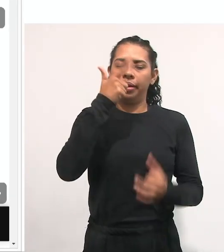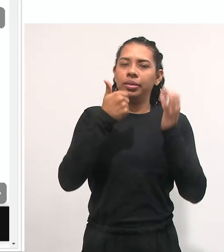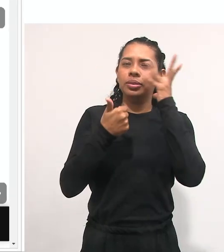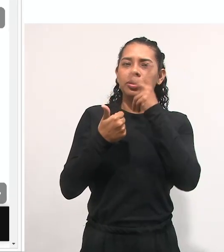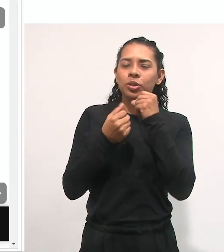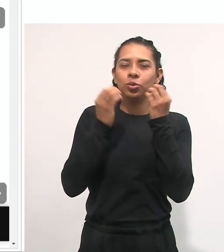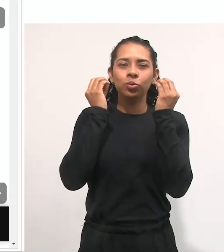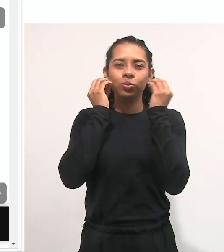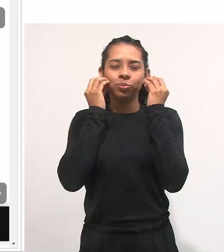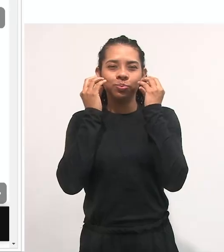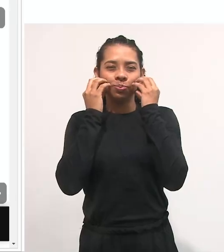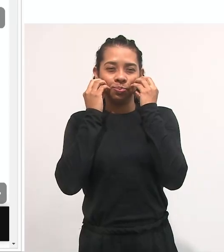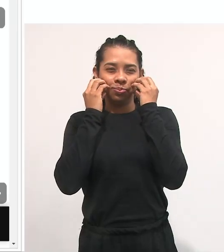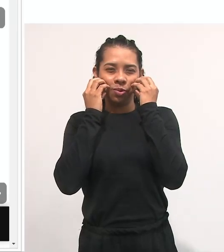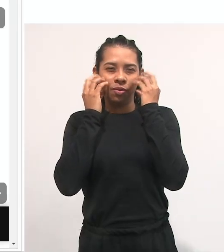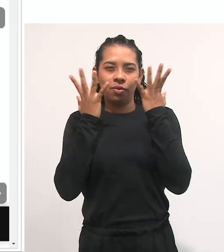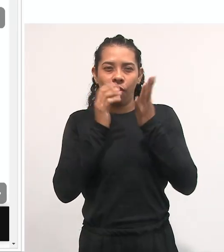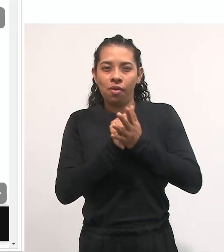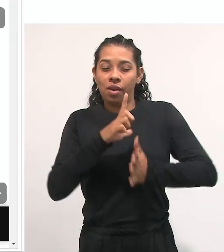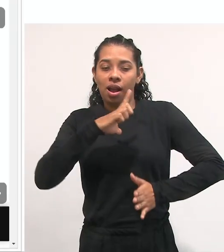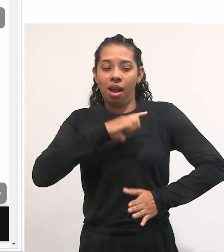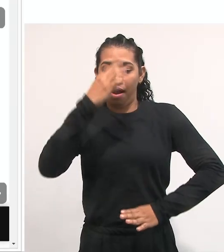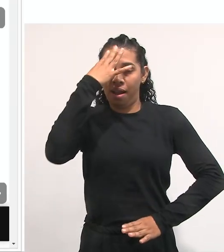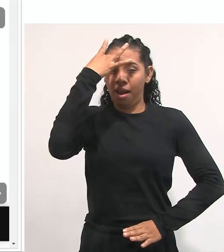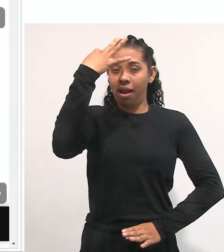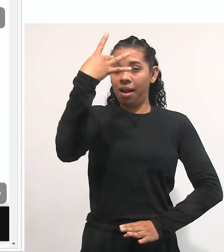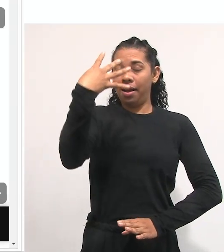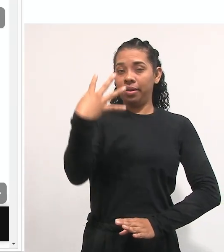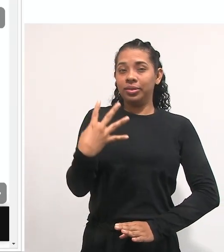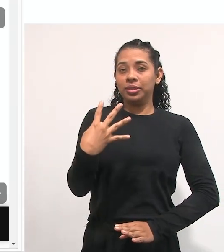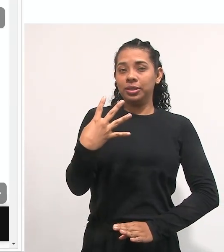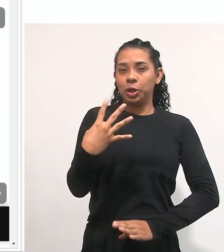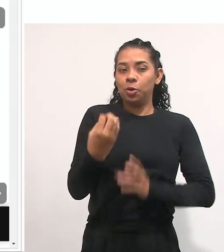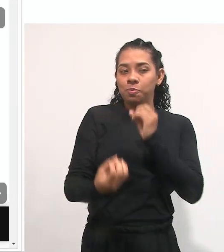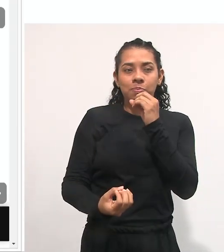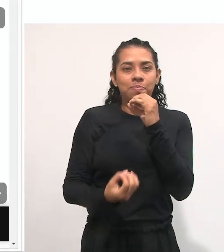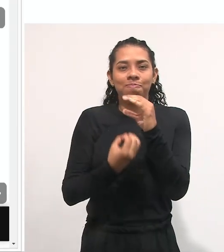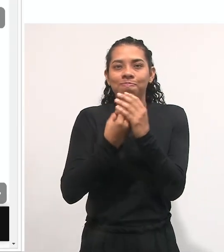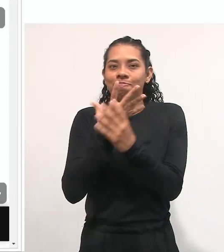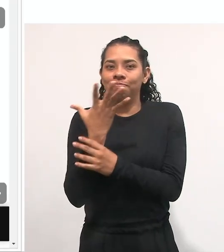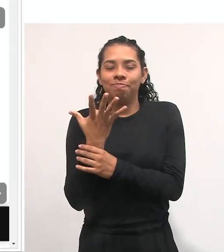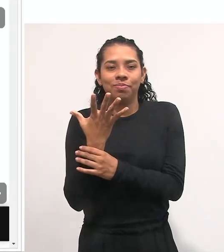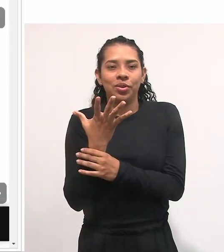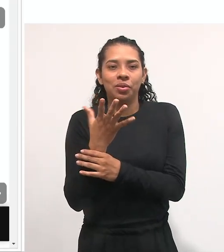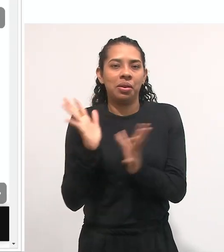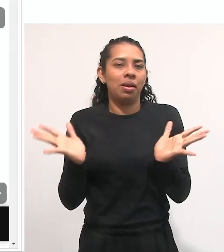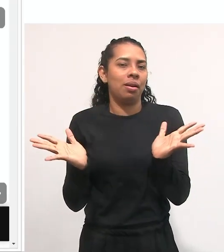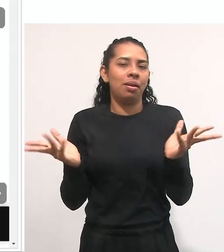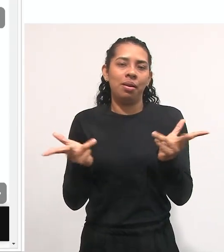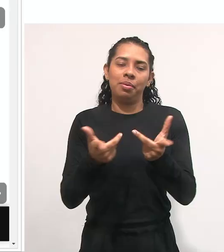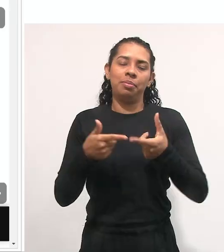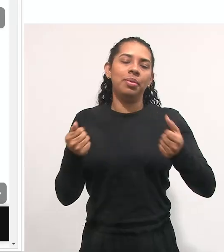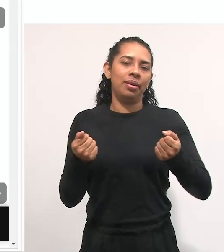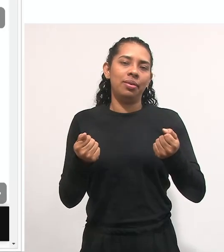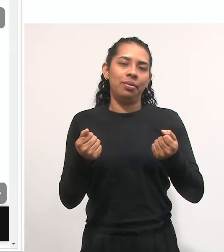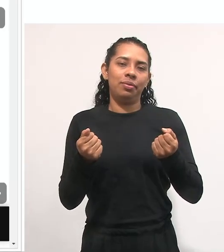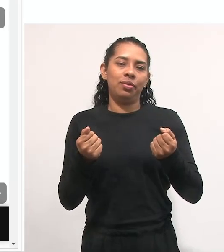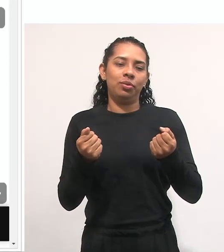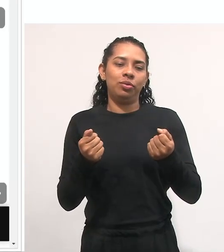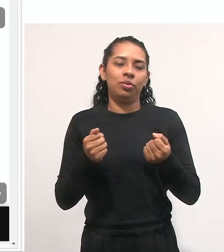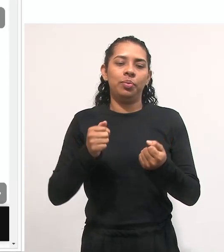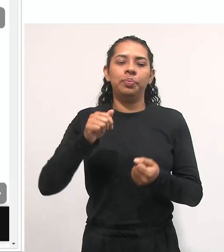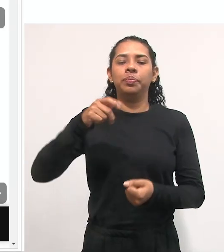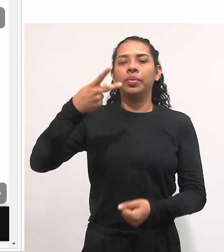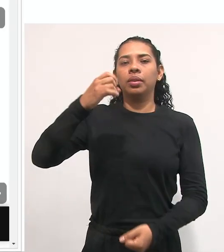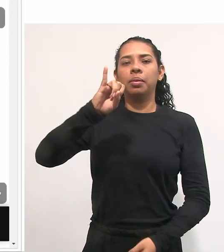dizer que não é tão lindo assim, mas pela teoria que ele criou, por todo o conceito que ele trabalhou, ele é